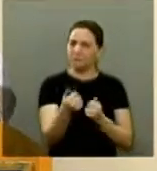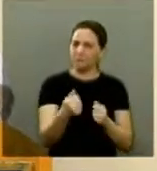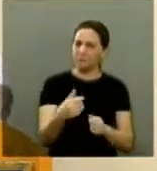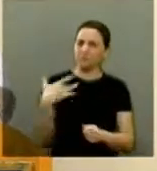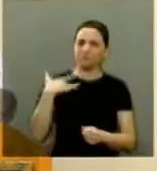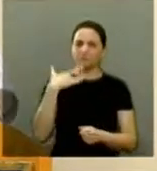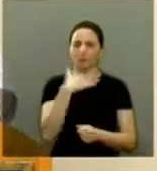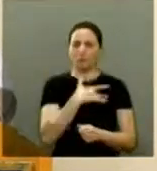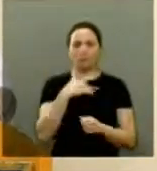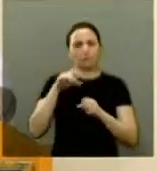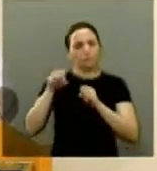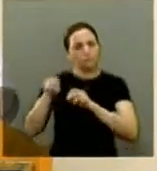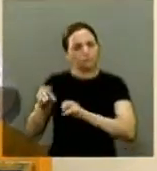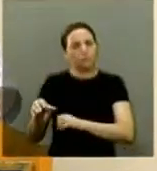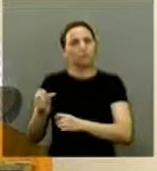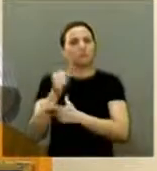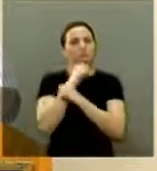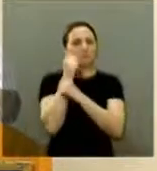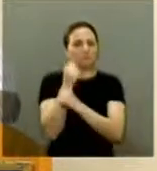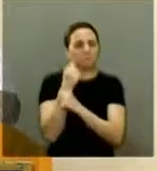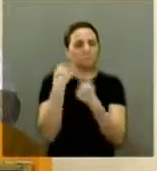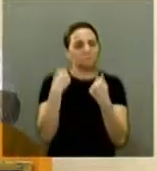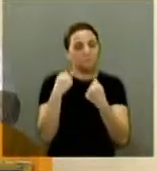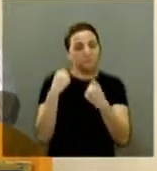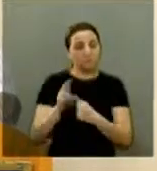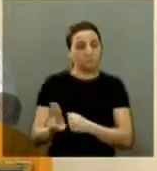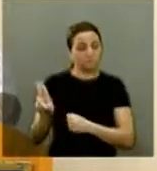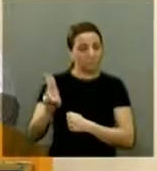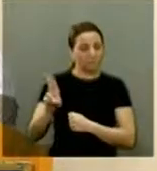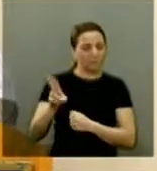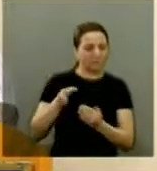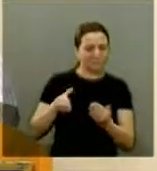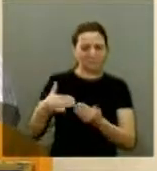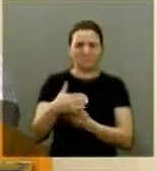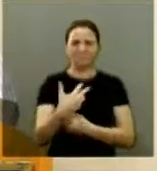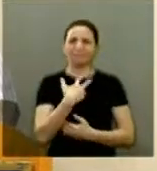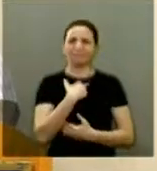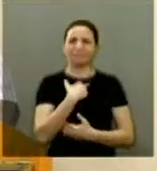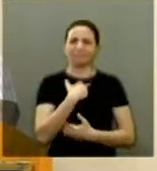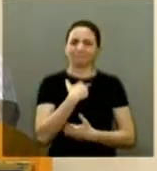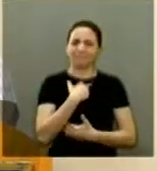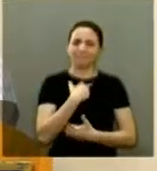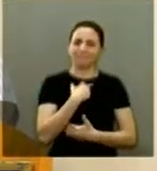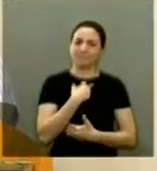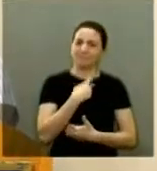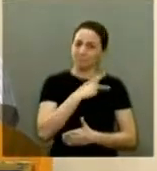ir para a saúde para a educação para a segurança hoje antigamente não é pastor